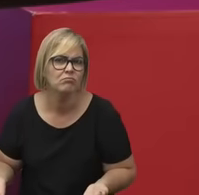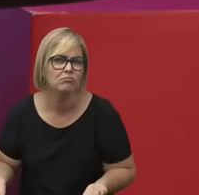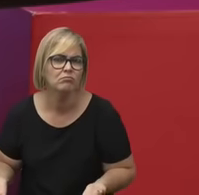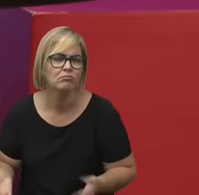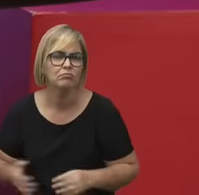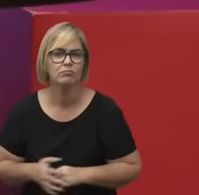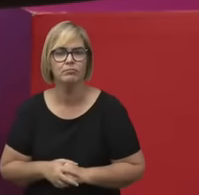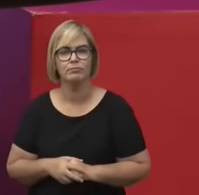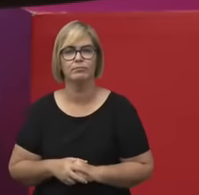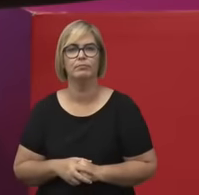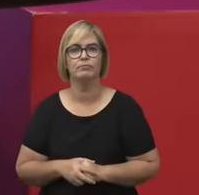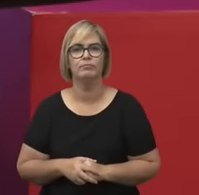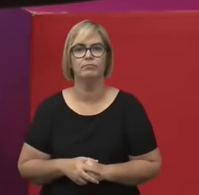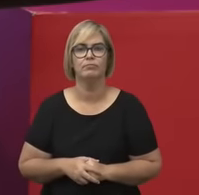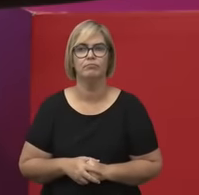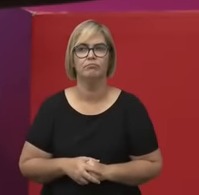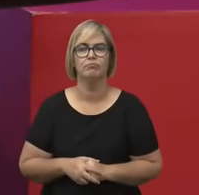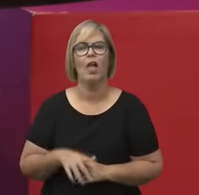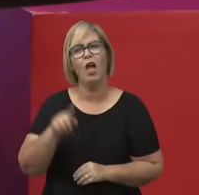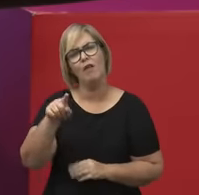E aí, o futuro é feminino.